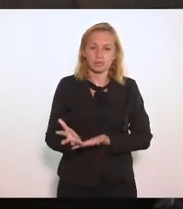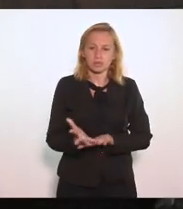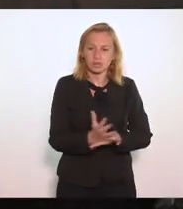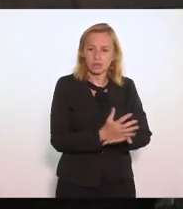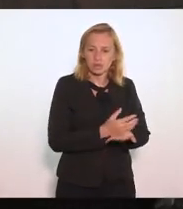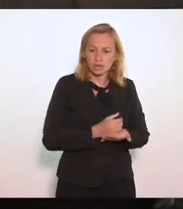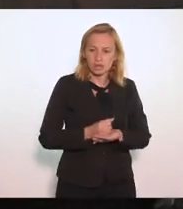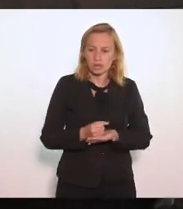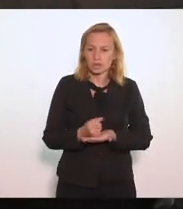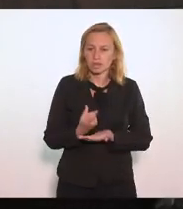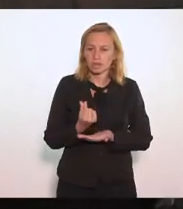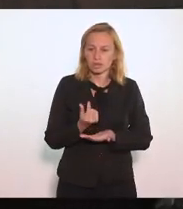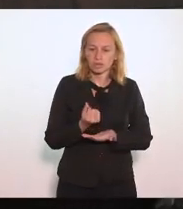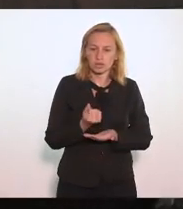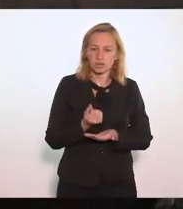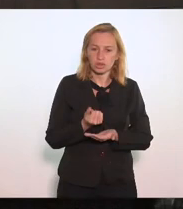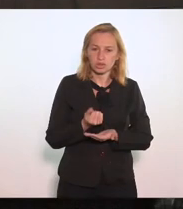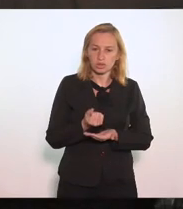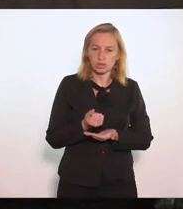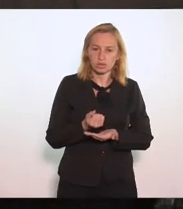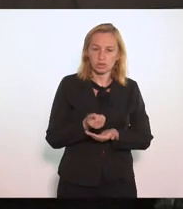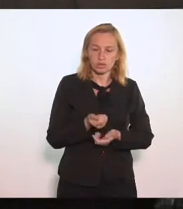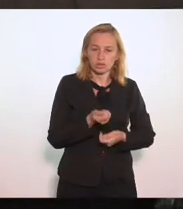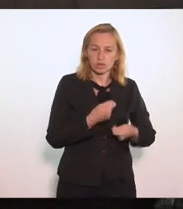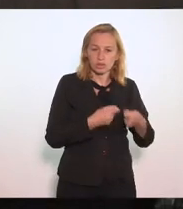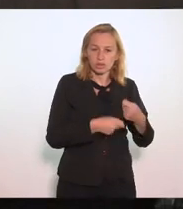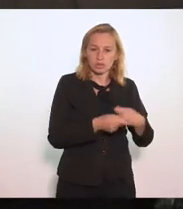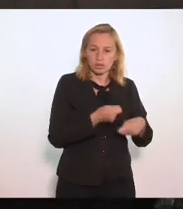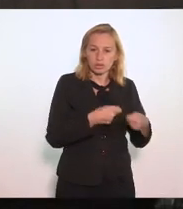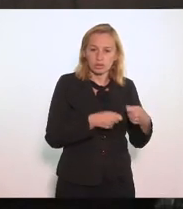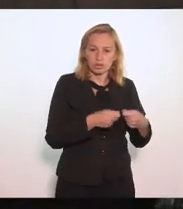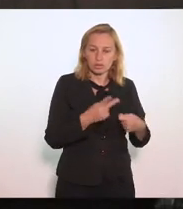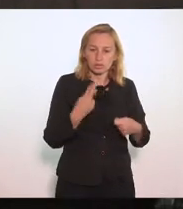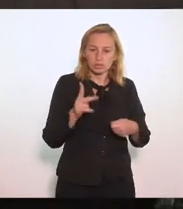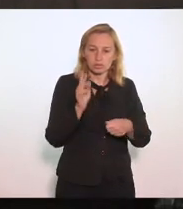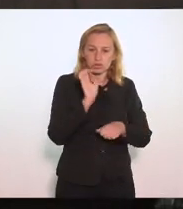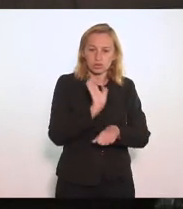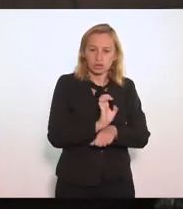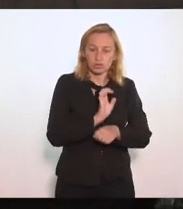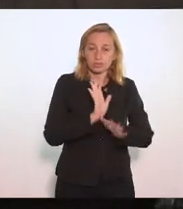Para financiamento Do seu estado